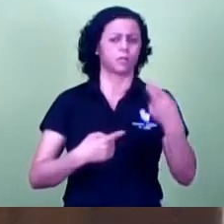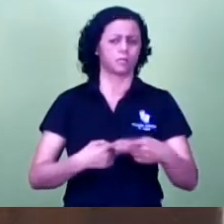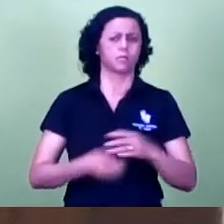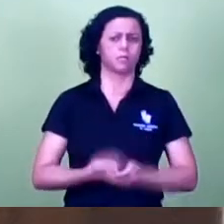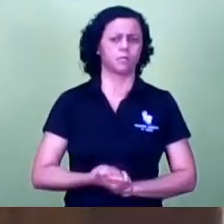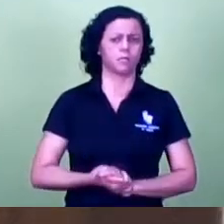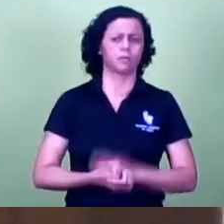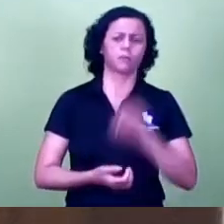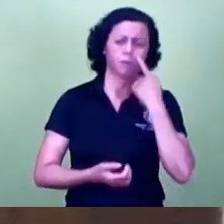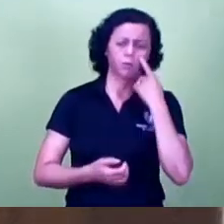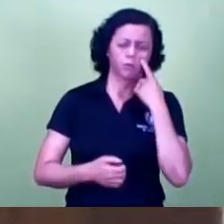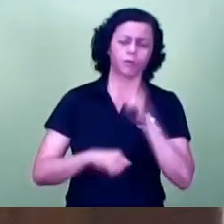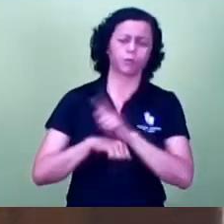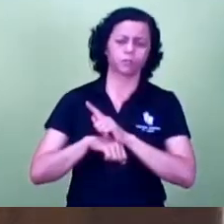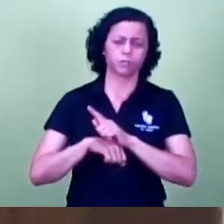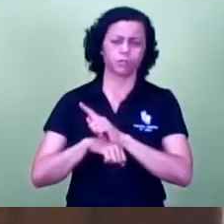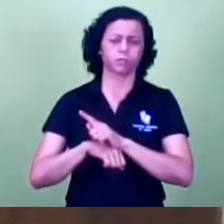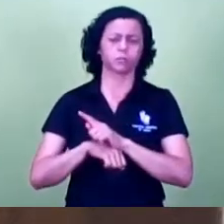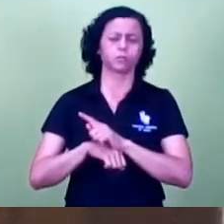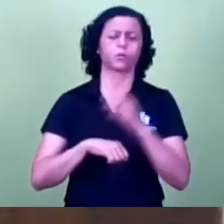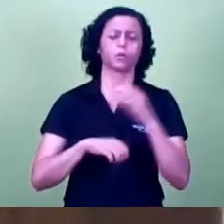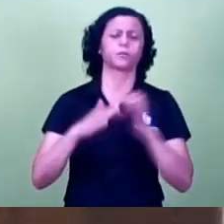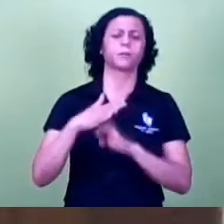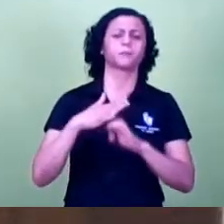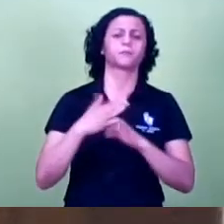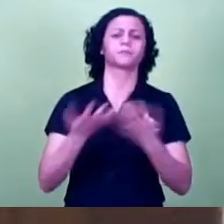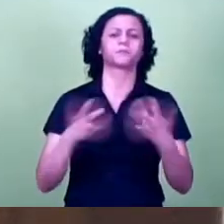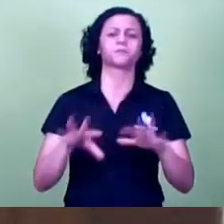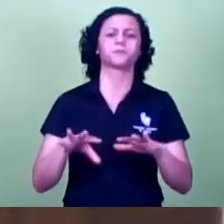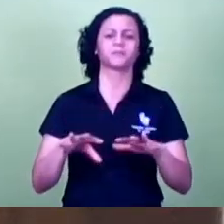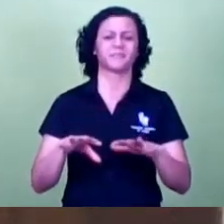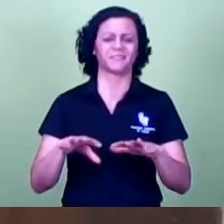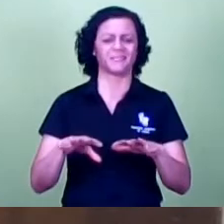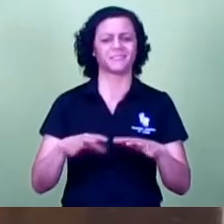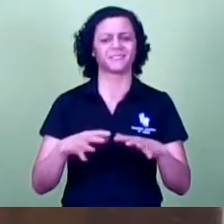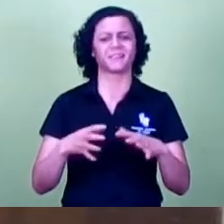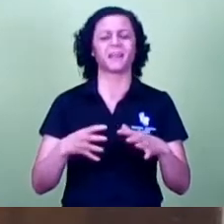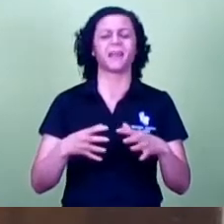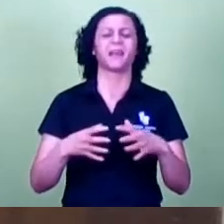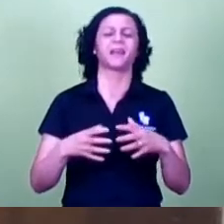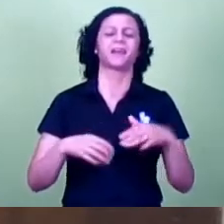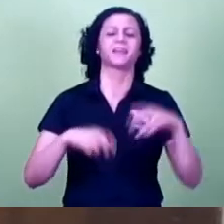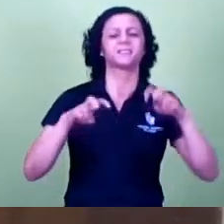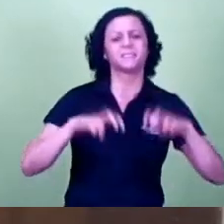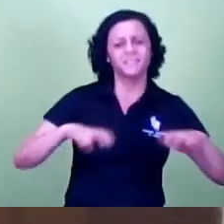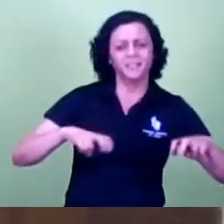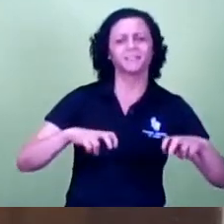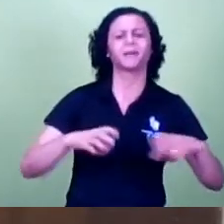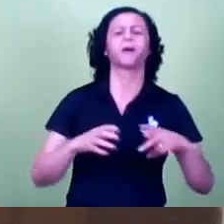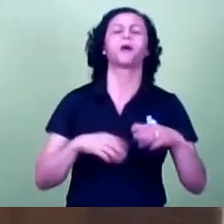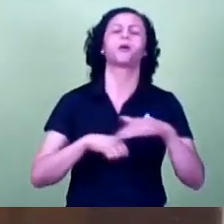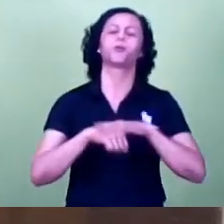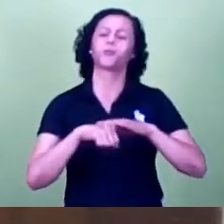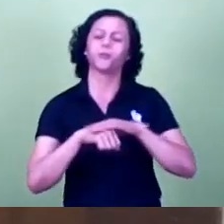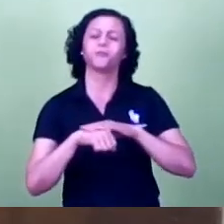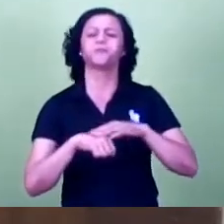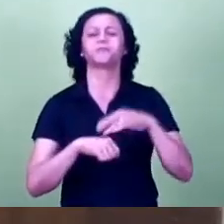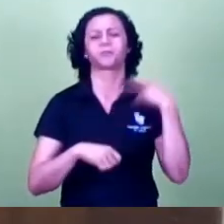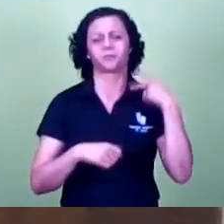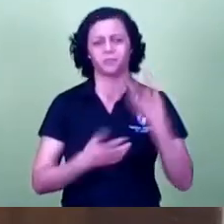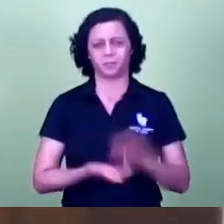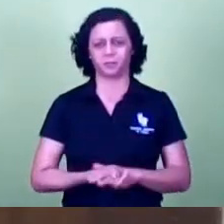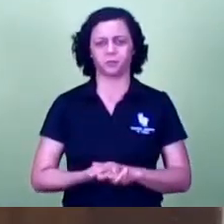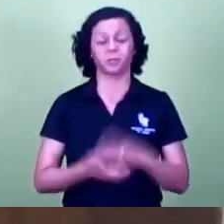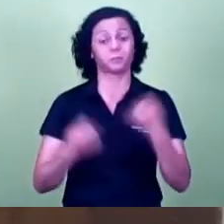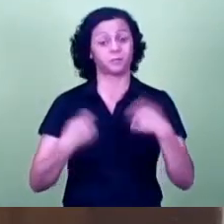daquela empresa que não quis receber vereador vamos sentar ele ali nem inquisição não mas ele precisa entender que nessa